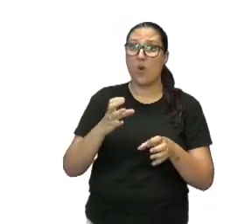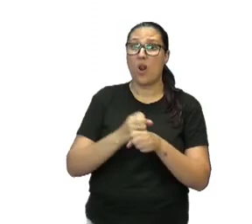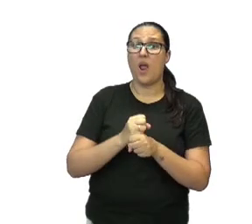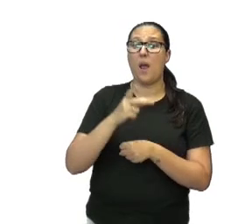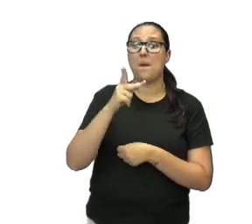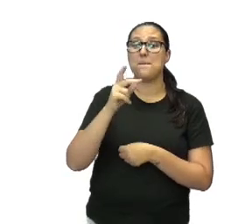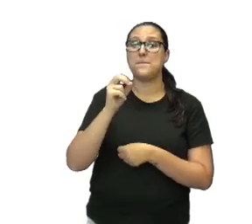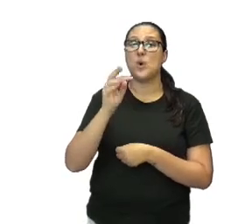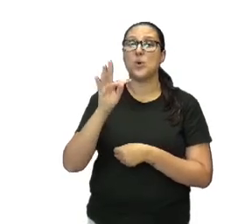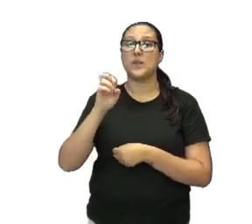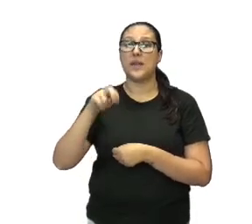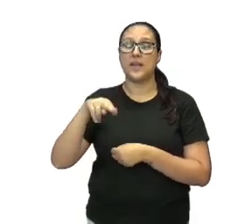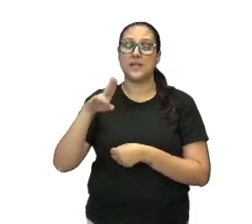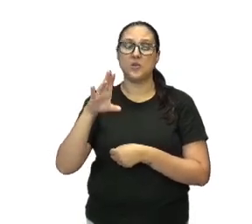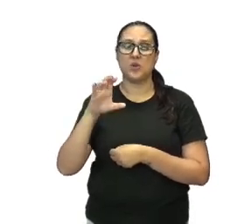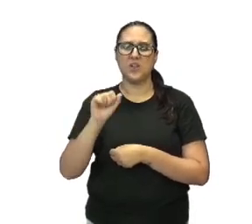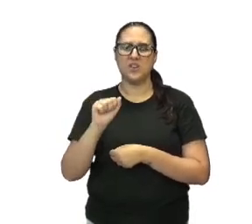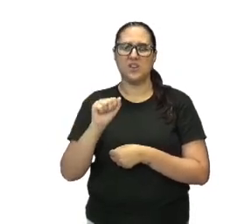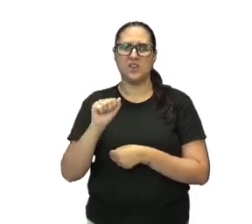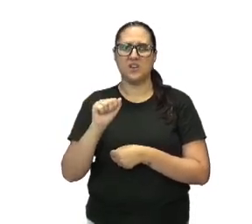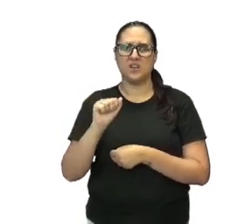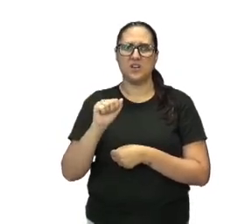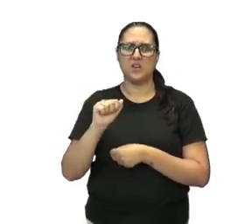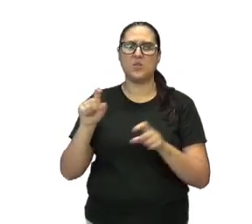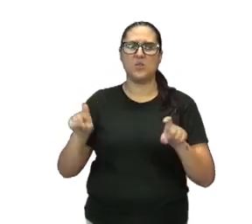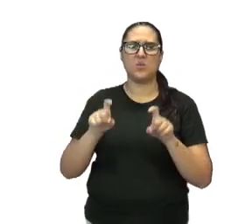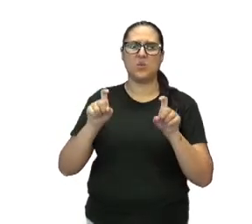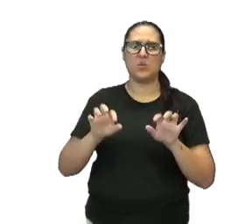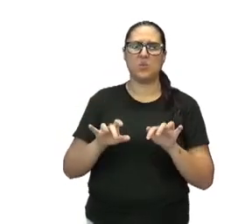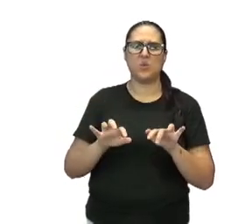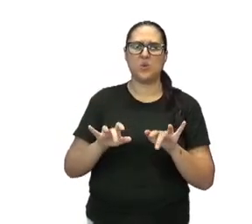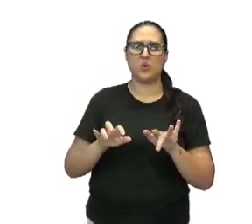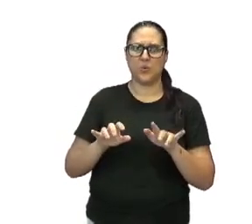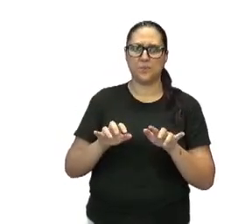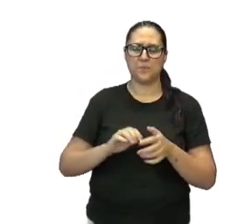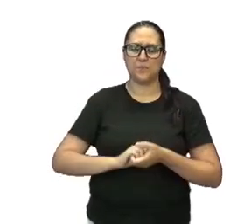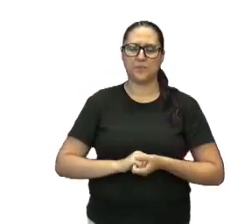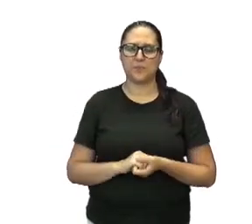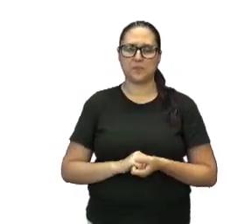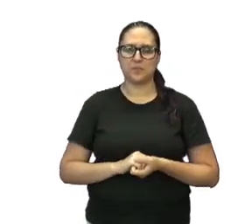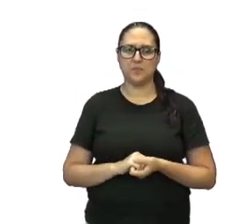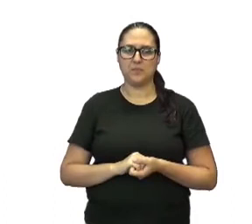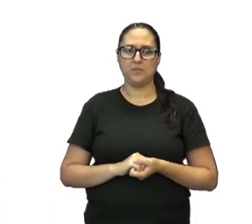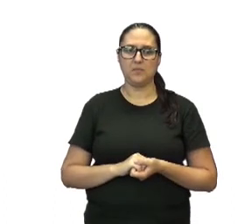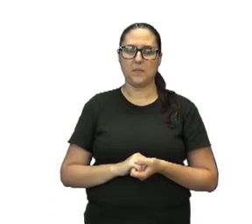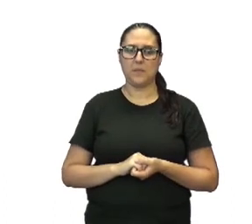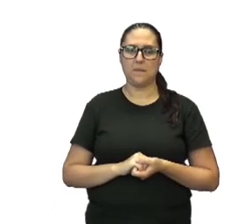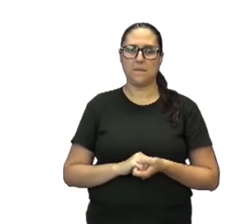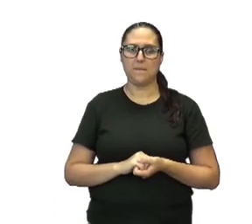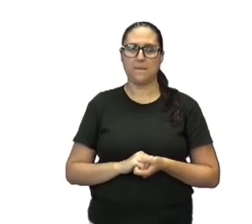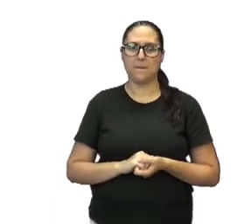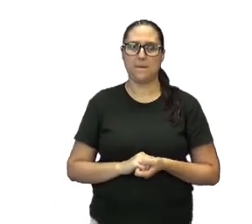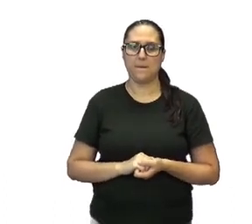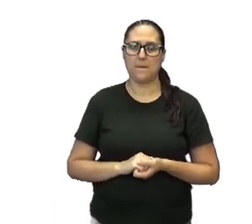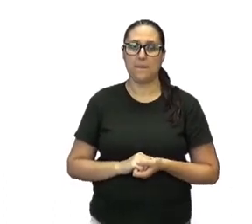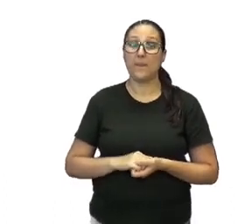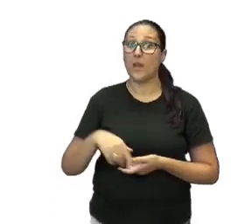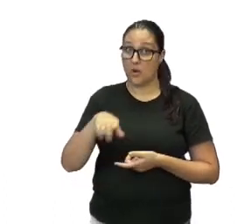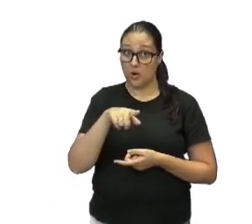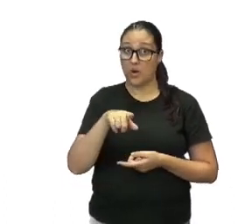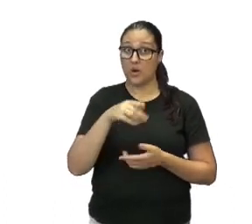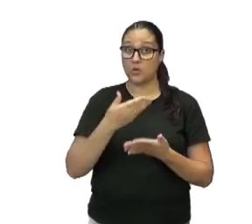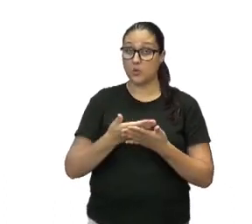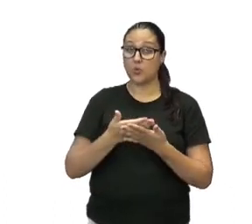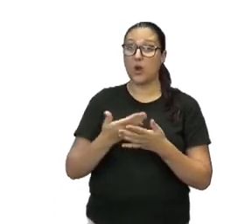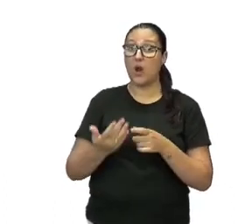de um computador. E isso daí, é, trouxe, né, nas últimas décadas